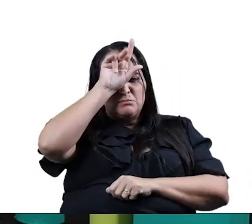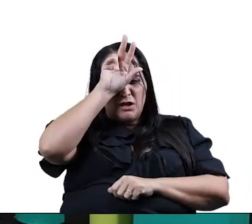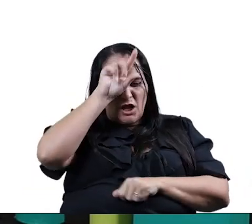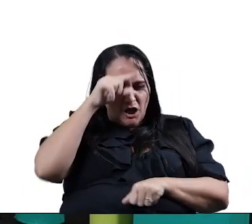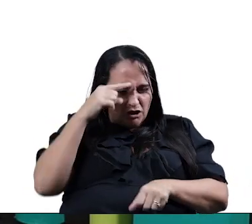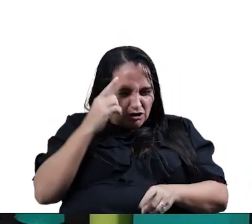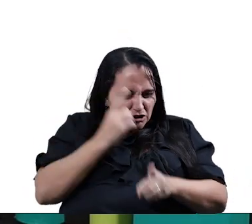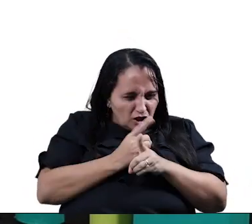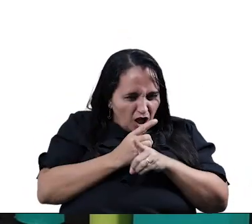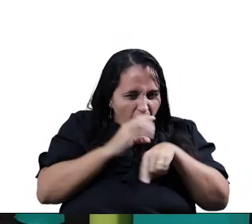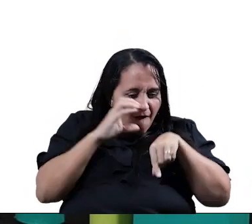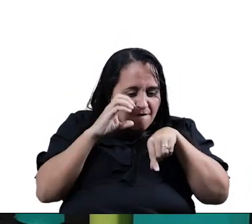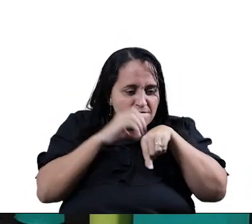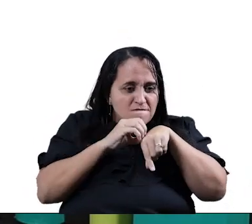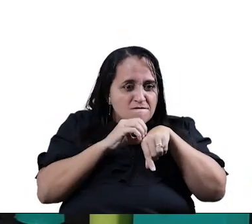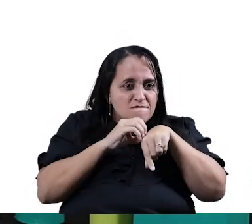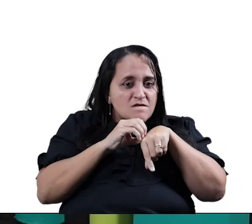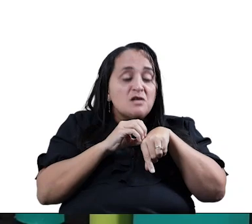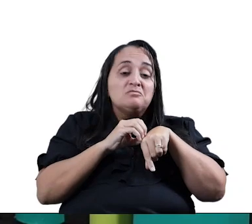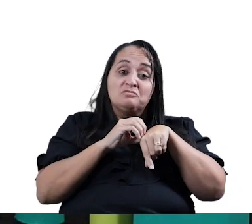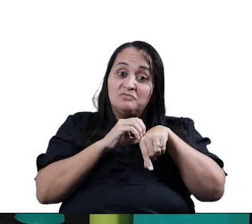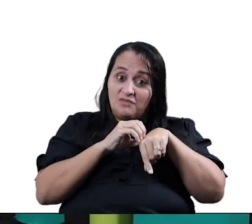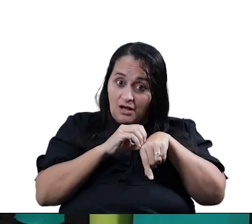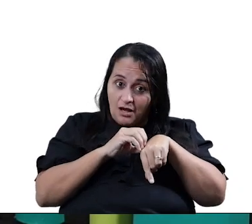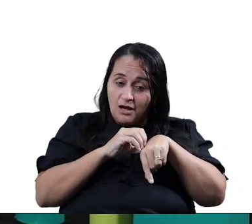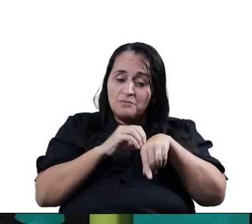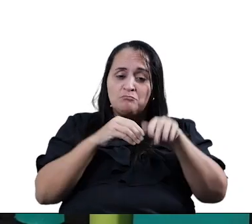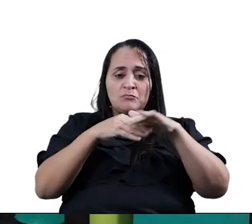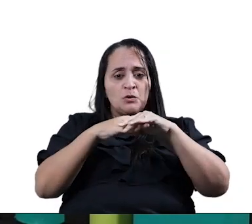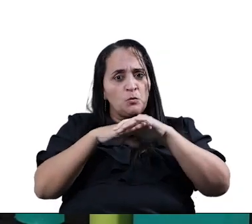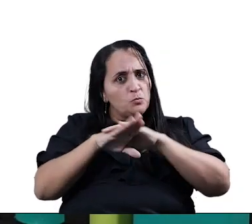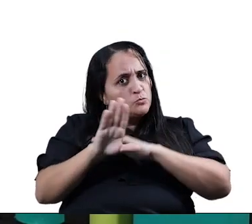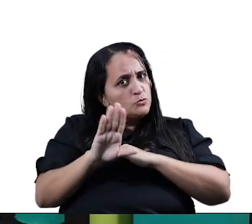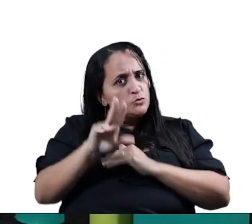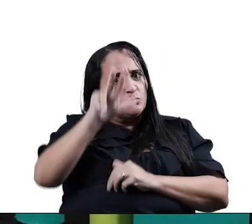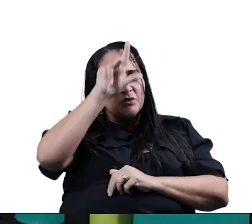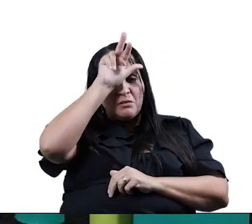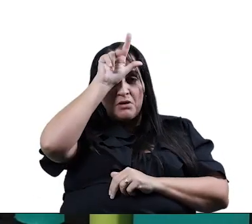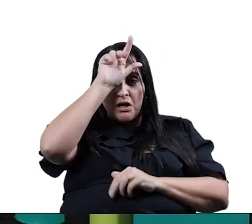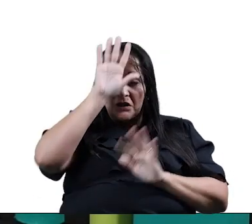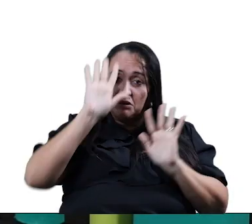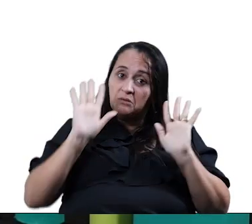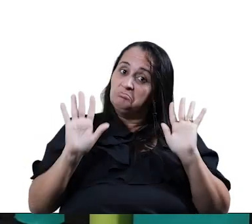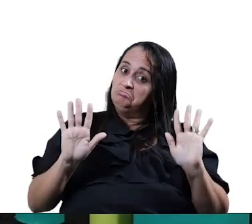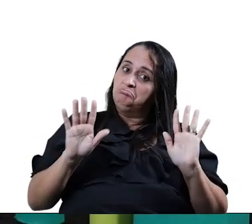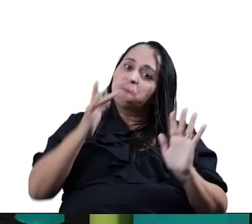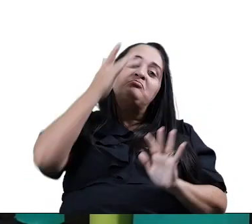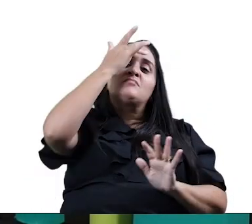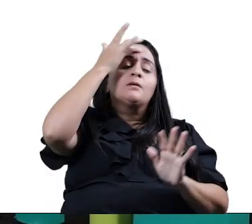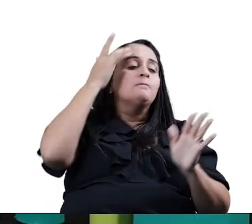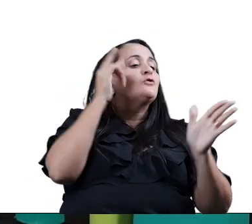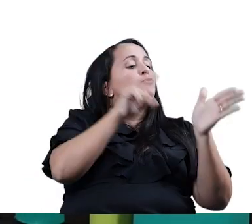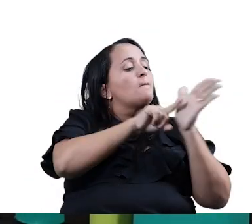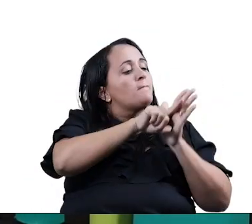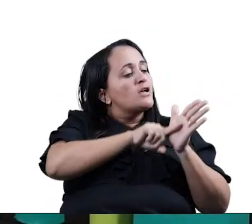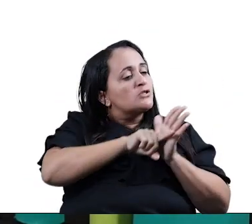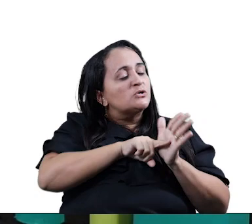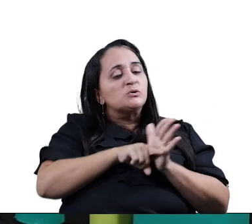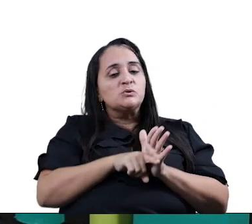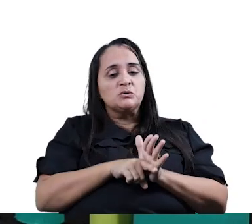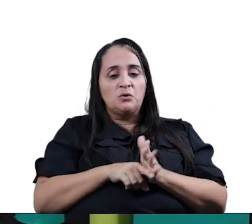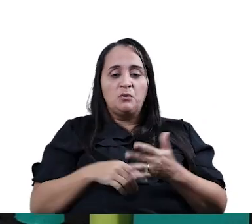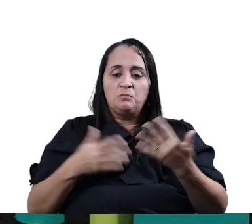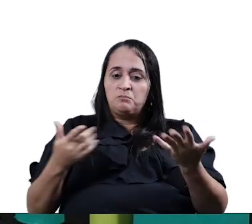Encontrar seu pezinho Vai morder Olha isso Que coisa Os costumes da barata São pesquisadores Que disseram isso Não